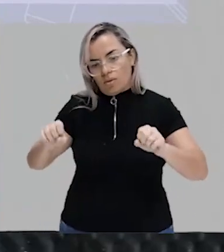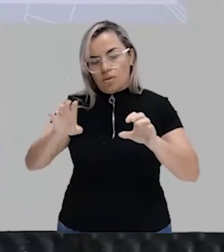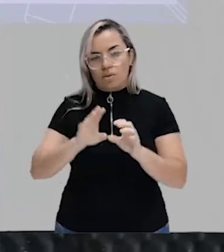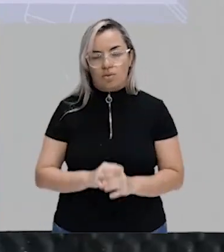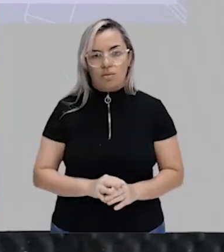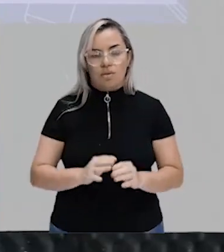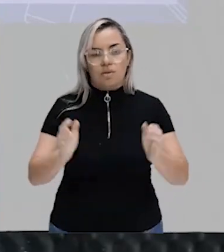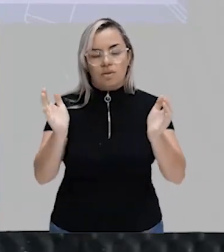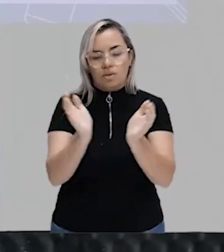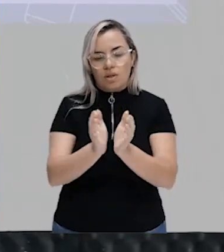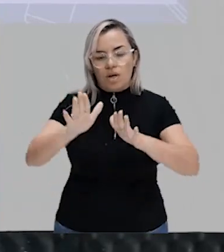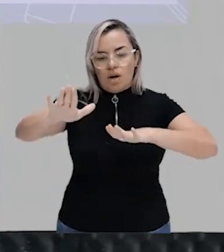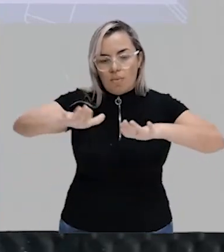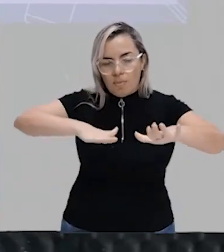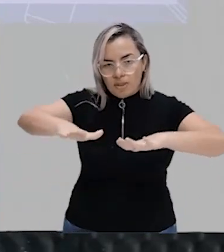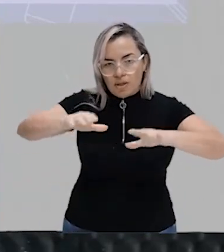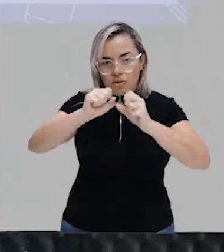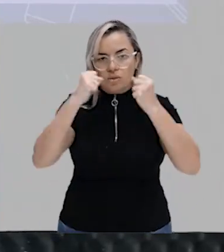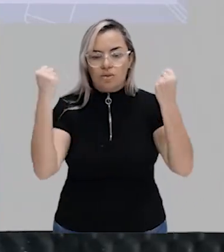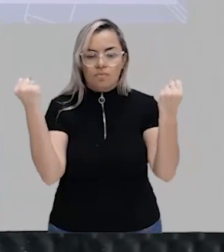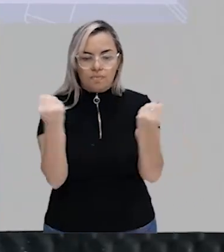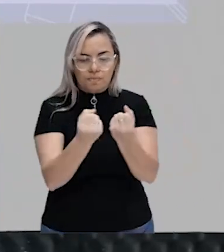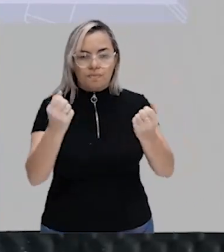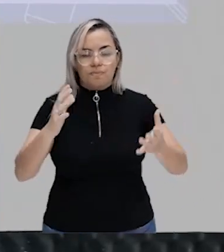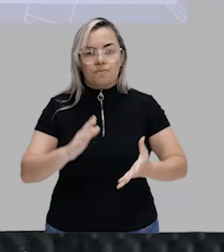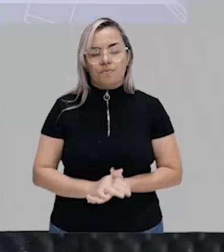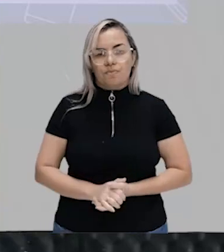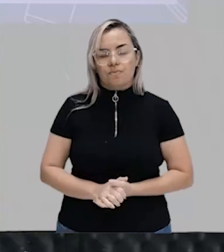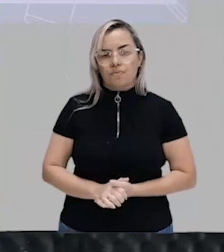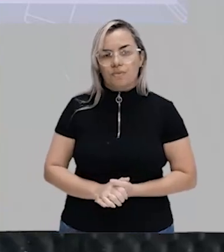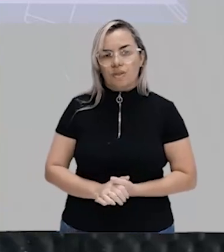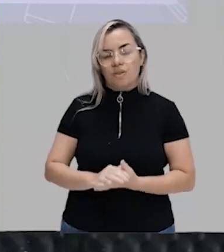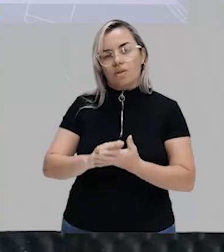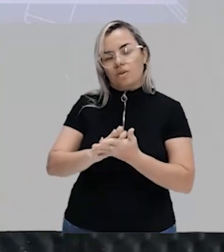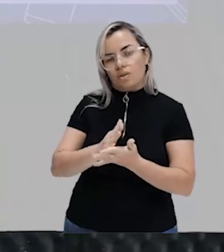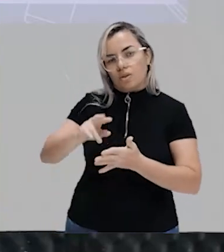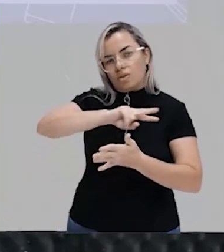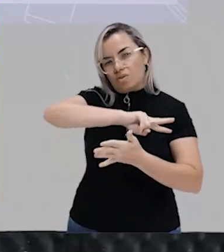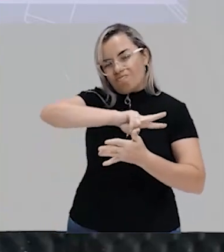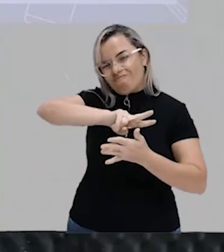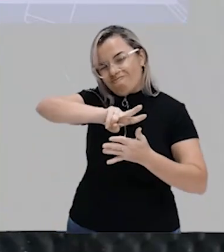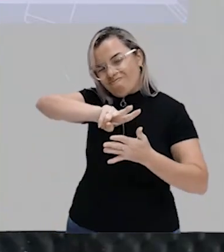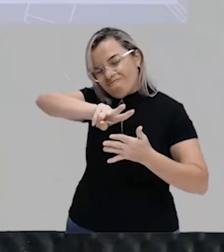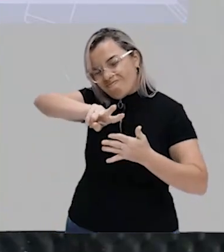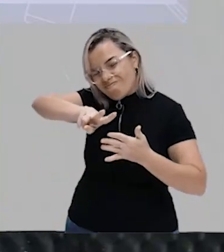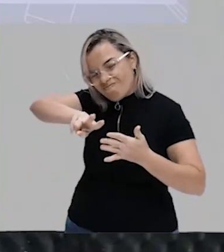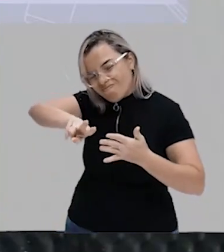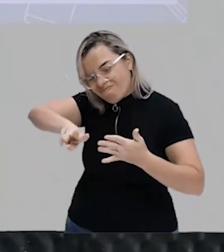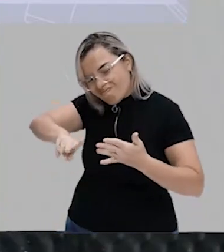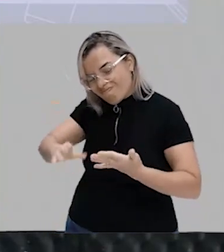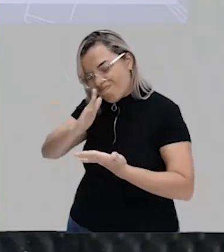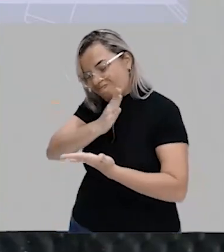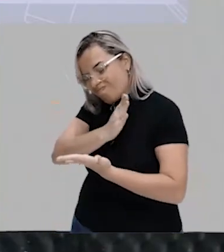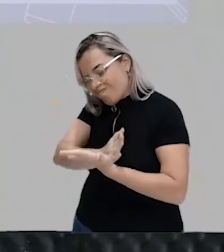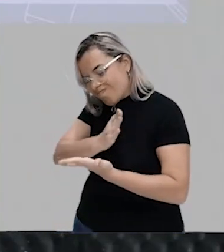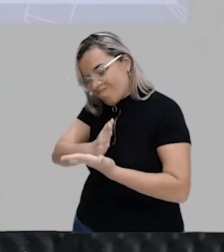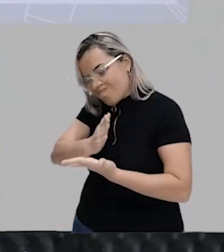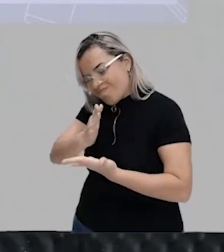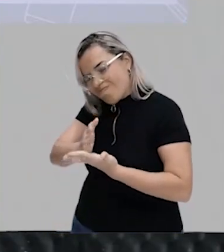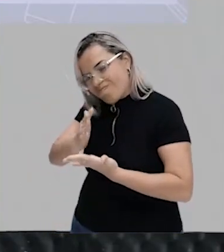é a mobilidade. Entre todas as divisões, entre todas as formas de